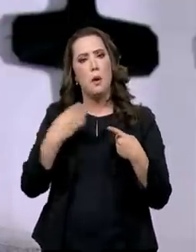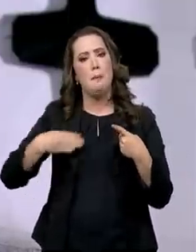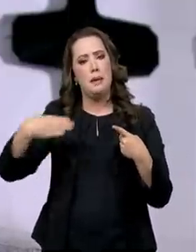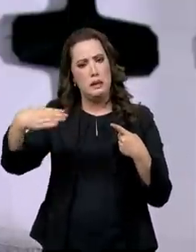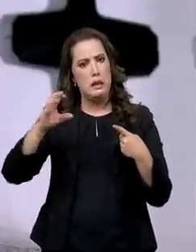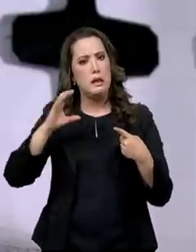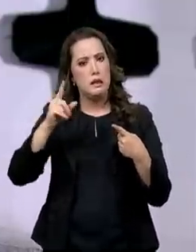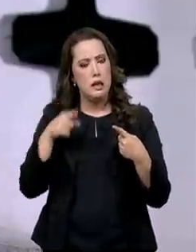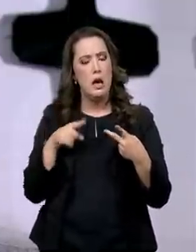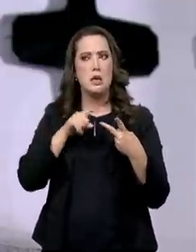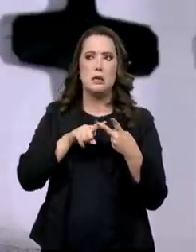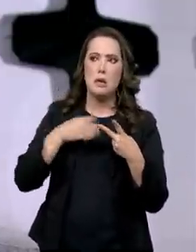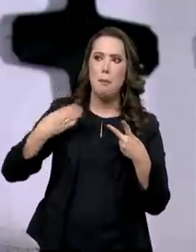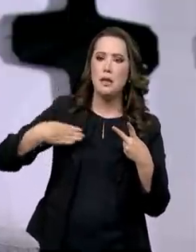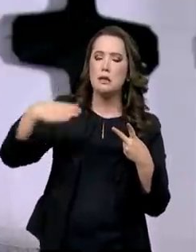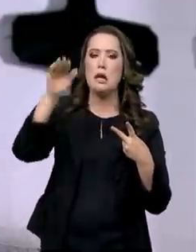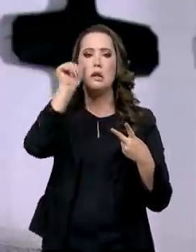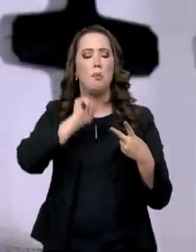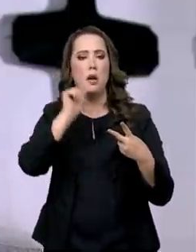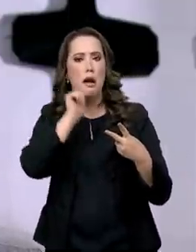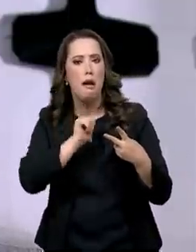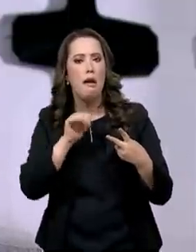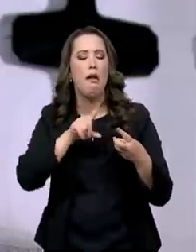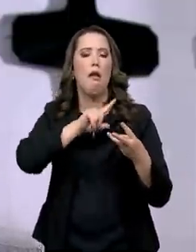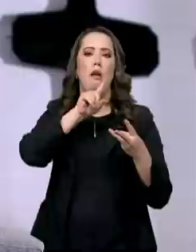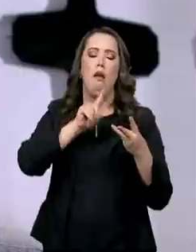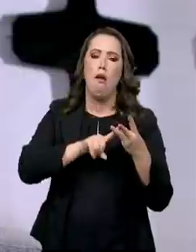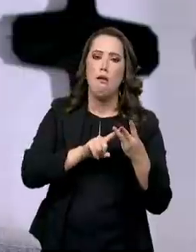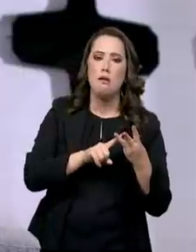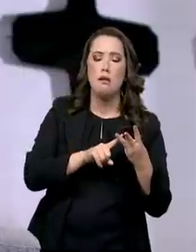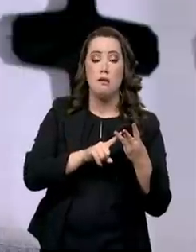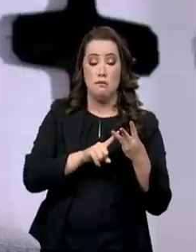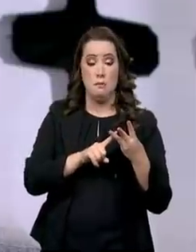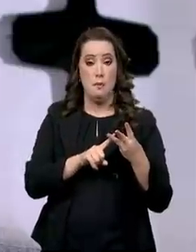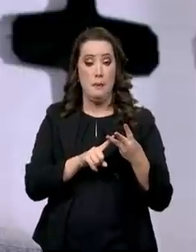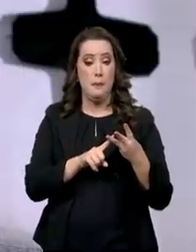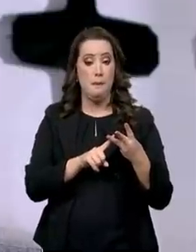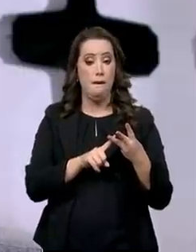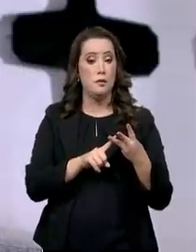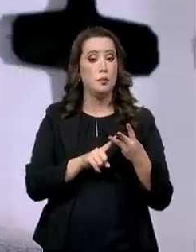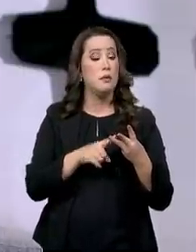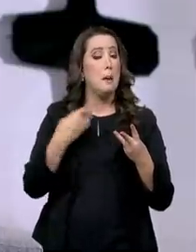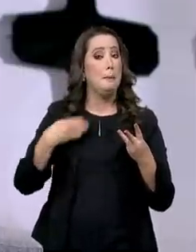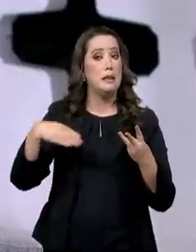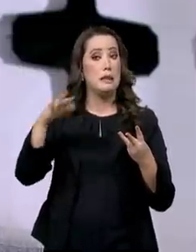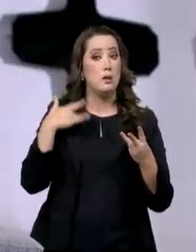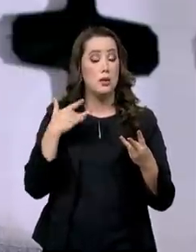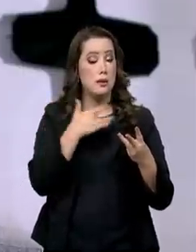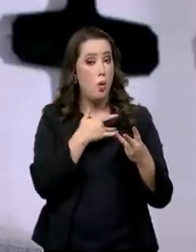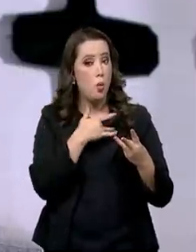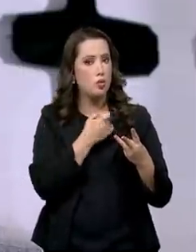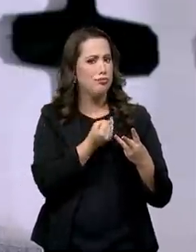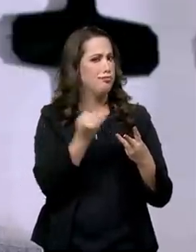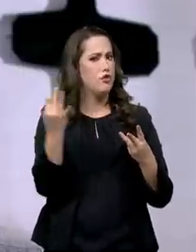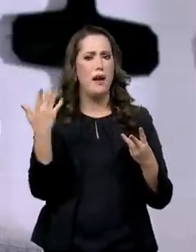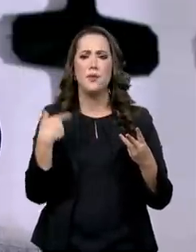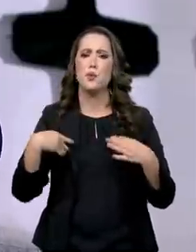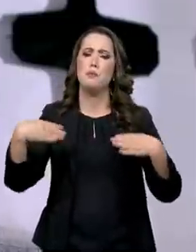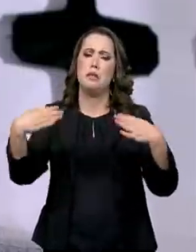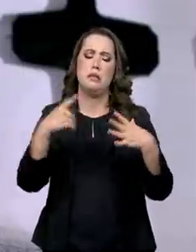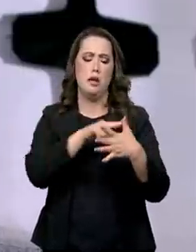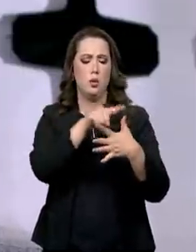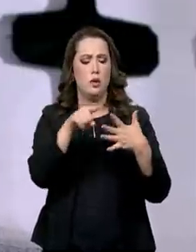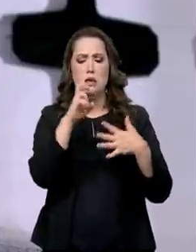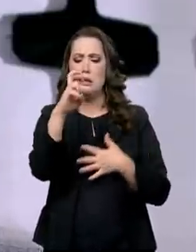o Ministério da Damares, da Mulher da Família dos Direitos Humanos, o Ministério da Saúde, etc. Então, são cinco